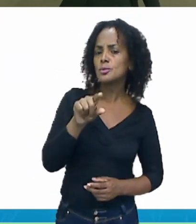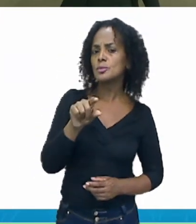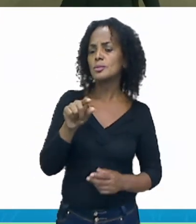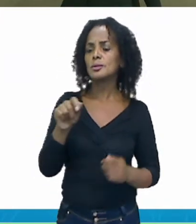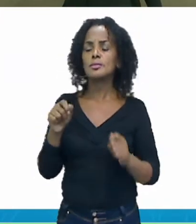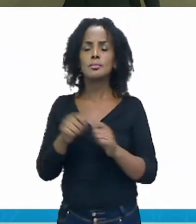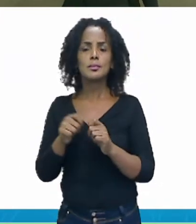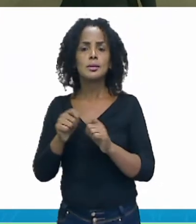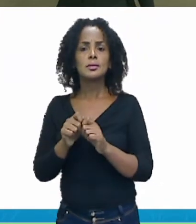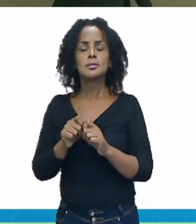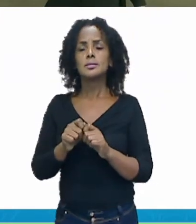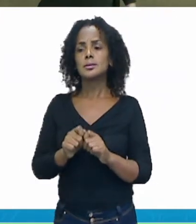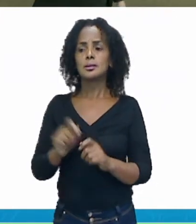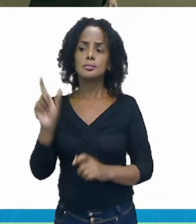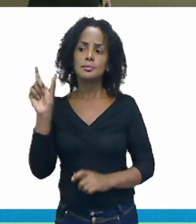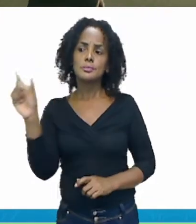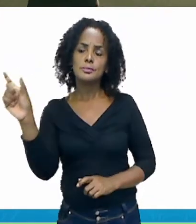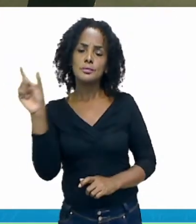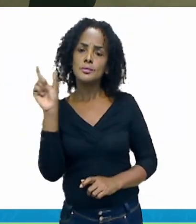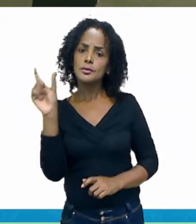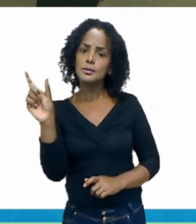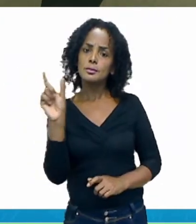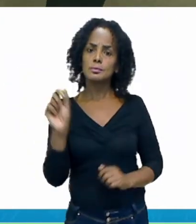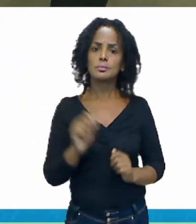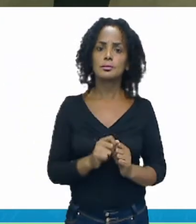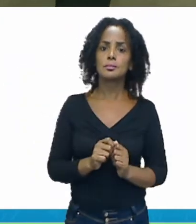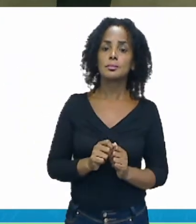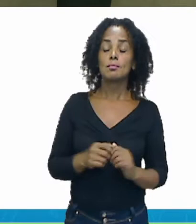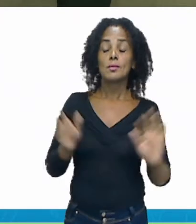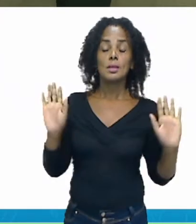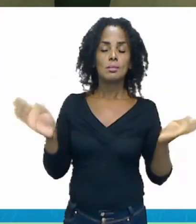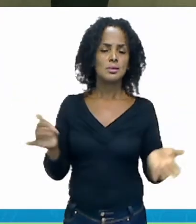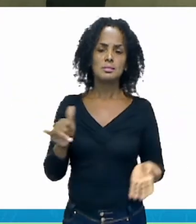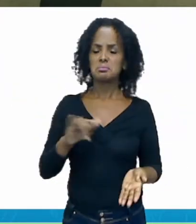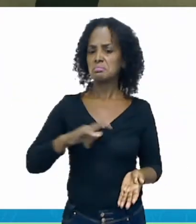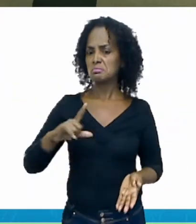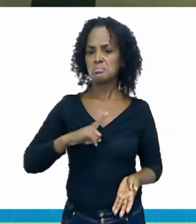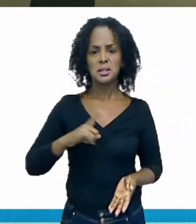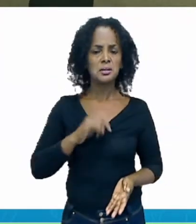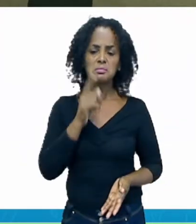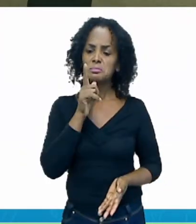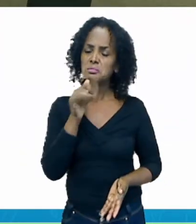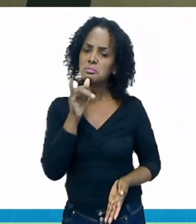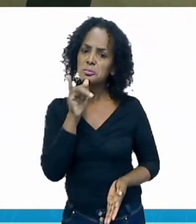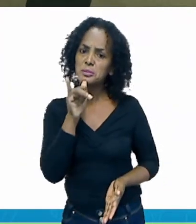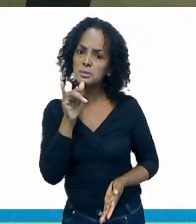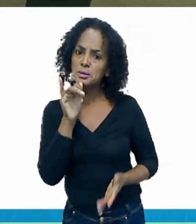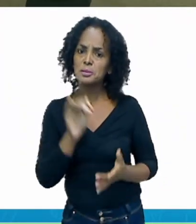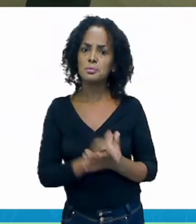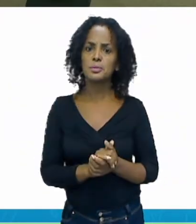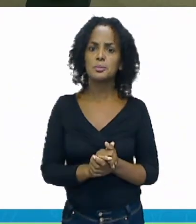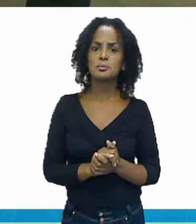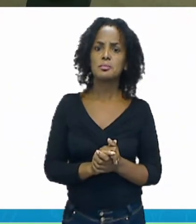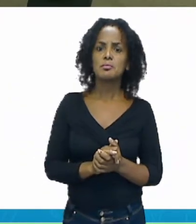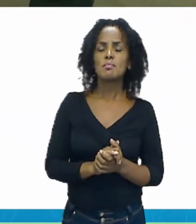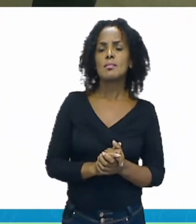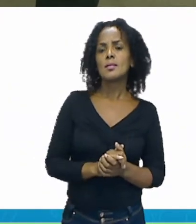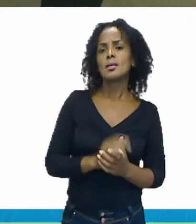sílaba. Mas aqui nós temos alguns exemplos, ó. Olha o número 2 aqui. As palavras abaixo são do texto